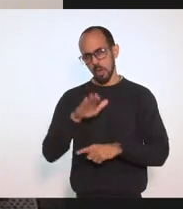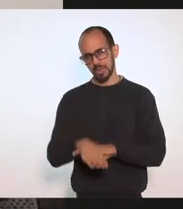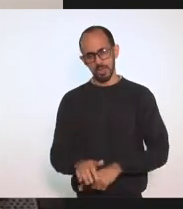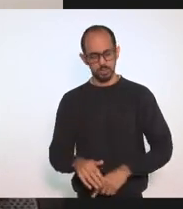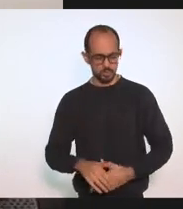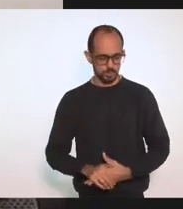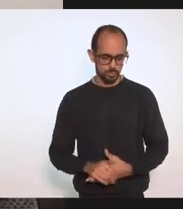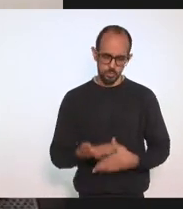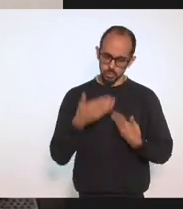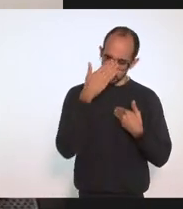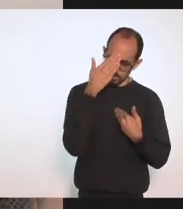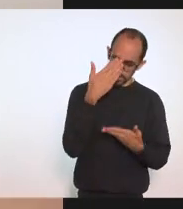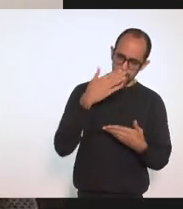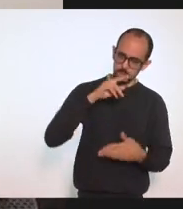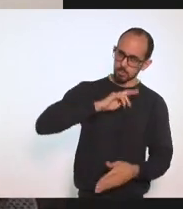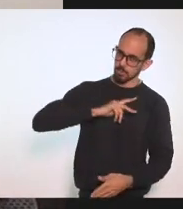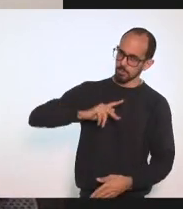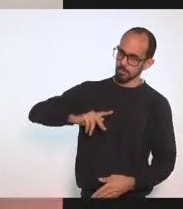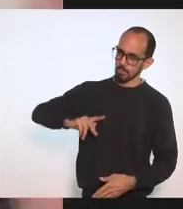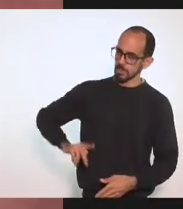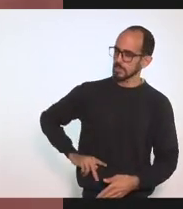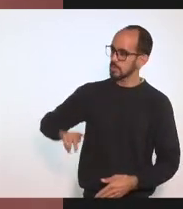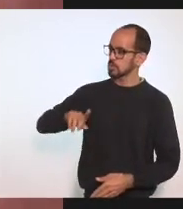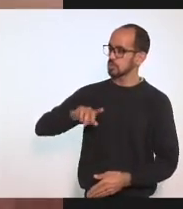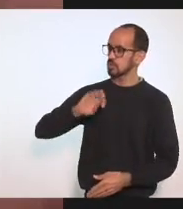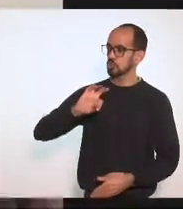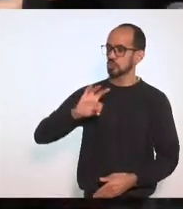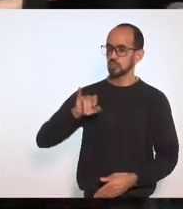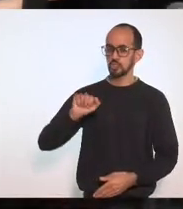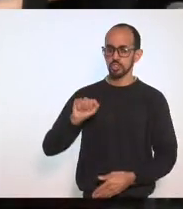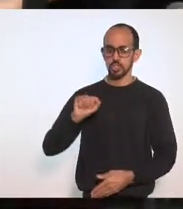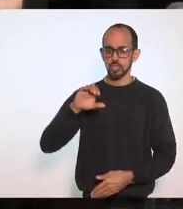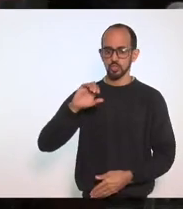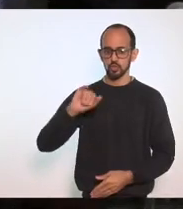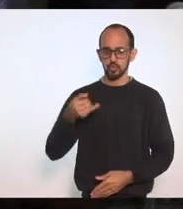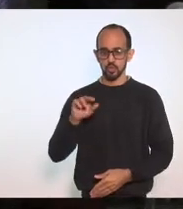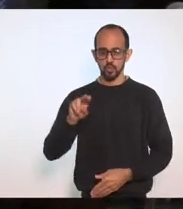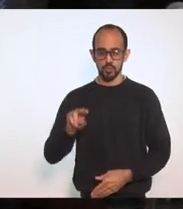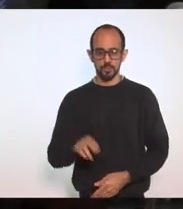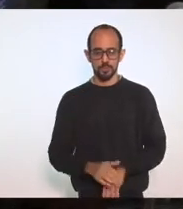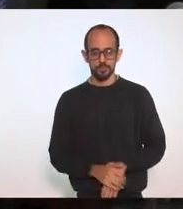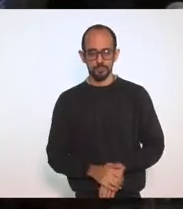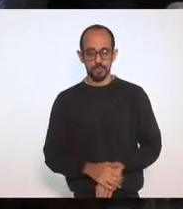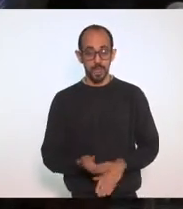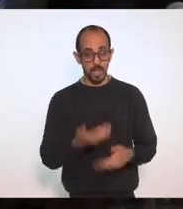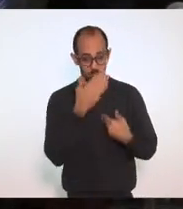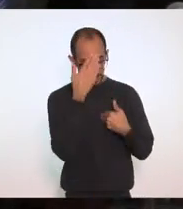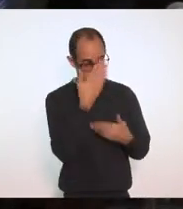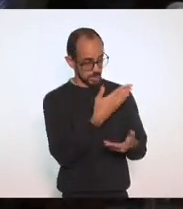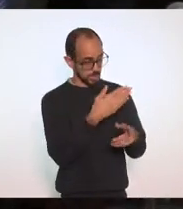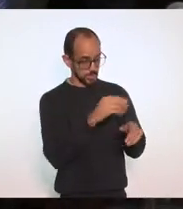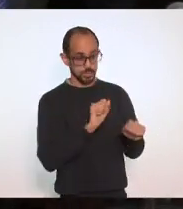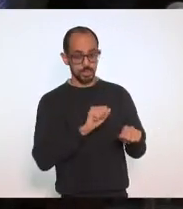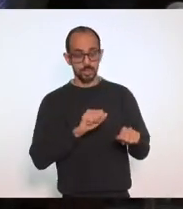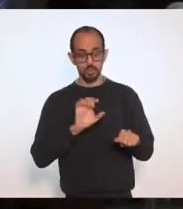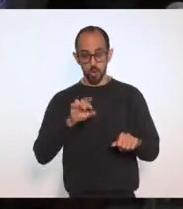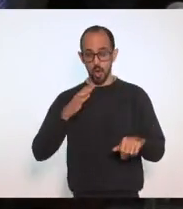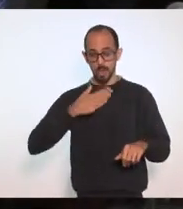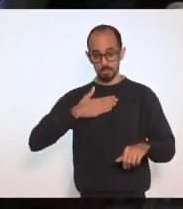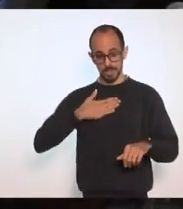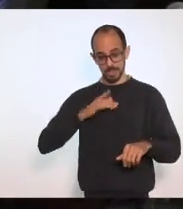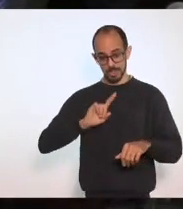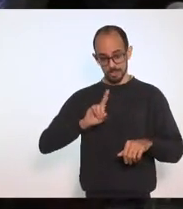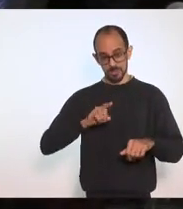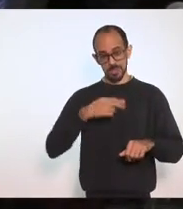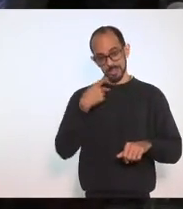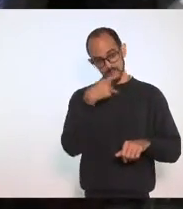Obrigada Presidente Tia Ju Agradeço Não só A mim Mas aos Seus colegas Que foram